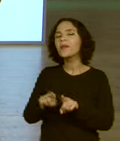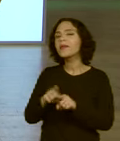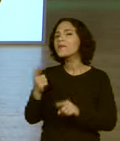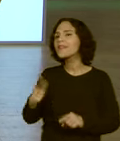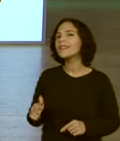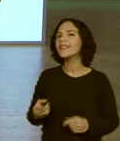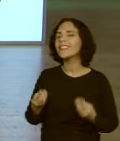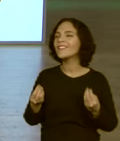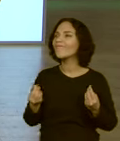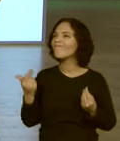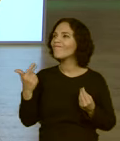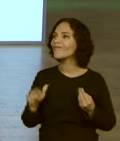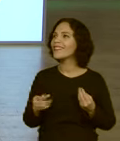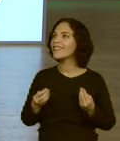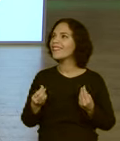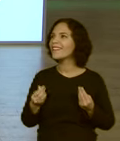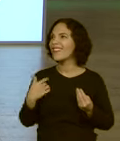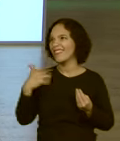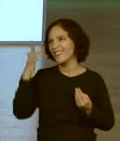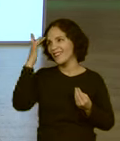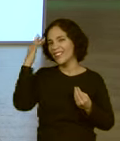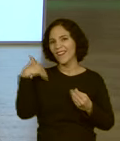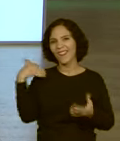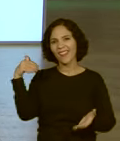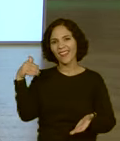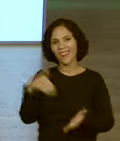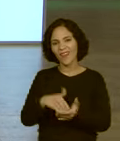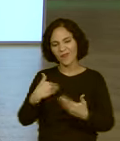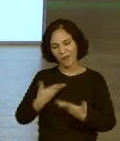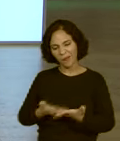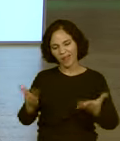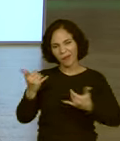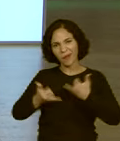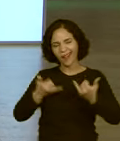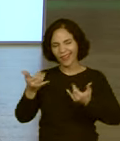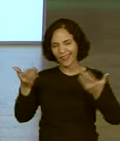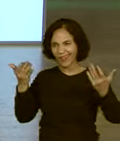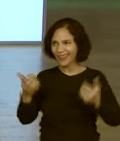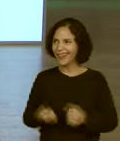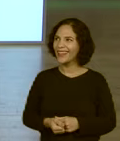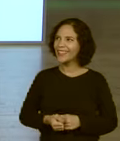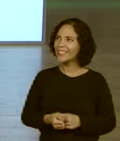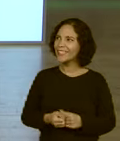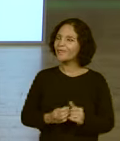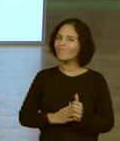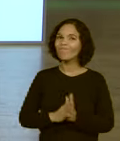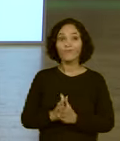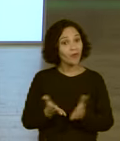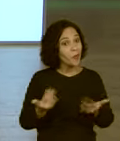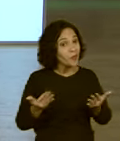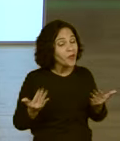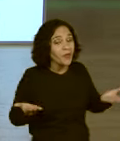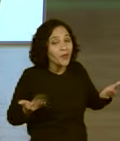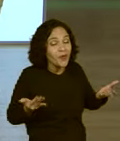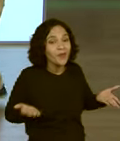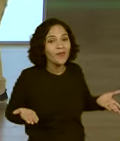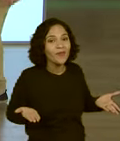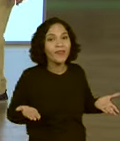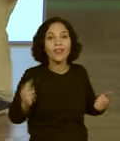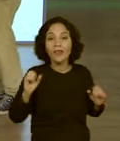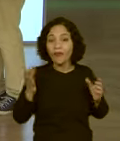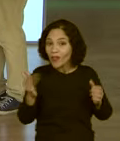E... Mais algum? Nossa, eu acho que eu vou ficar em último nessa brincadeira. É? Vamos lá, pessoal? do chuveiro.